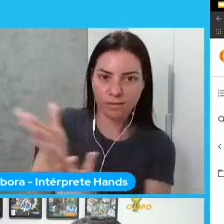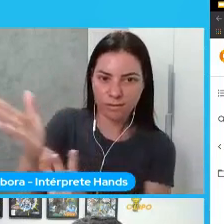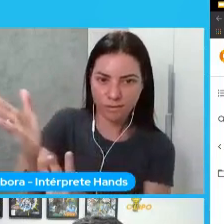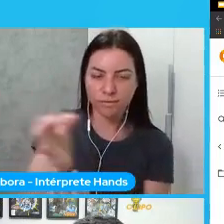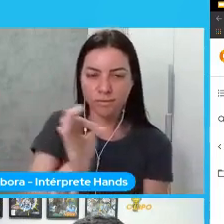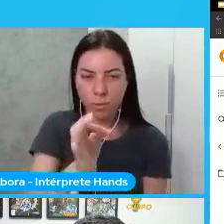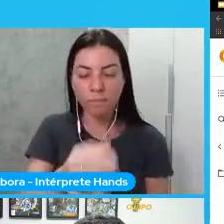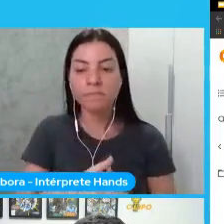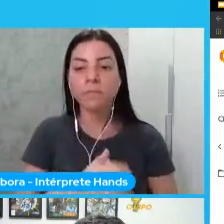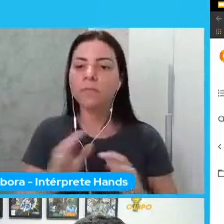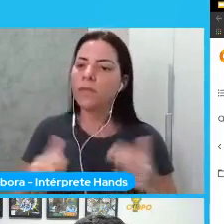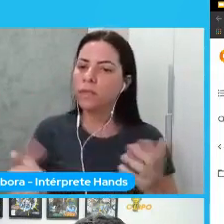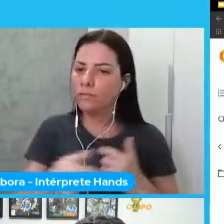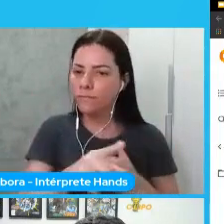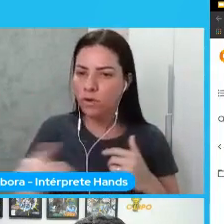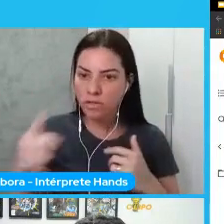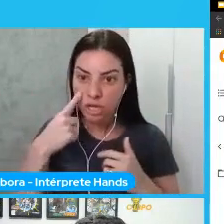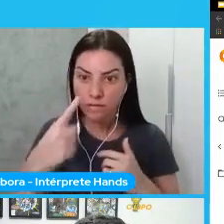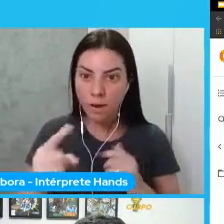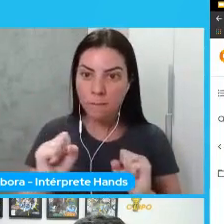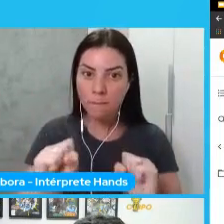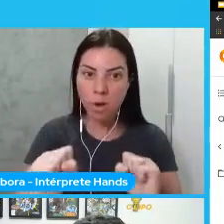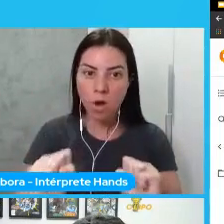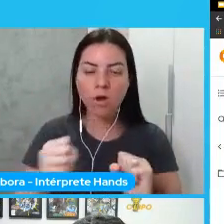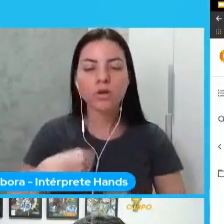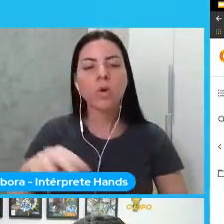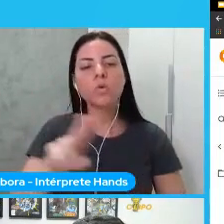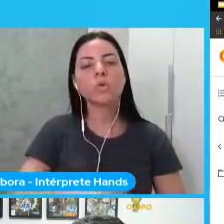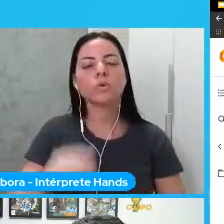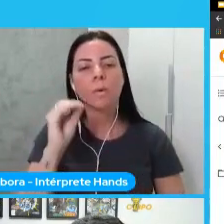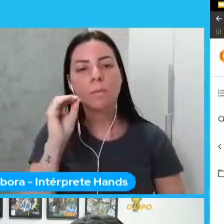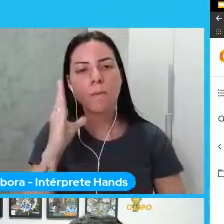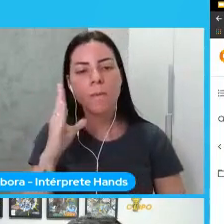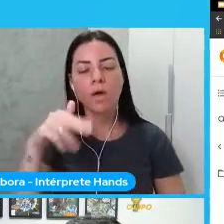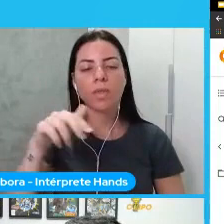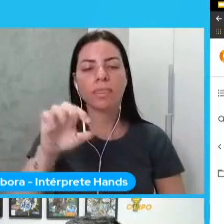então como vocês podem ver aqui eu utilizo a MobileNet V2